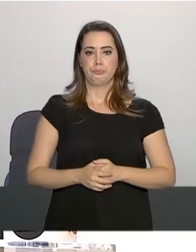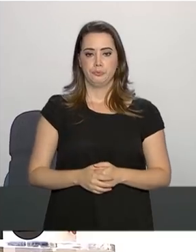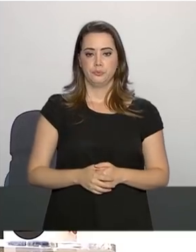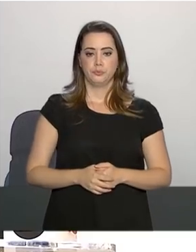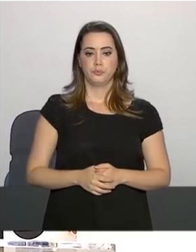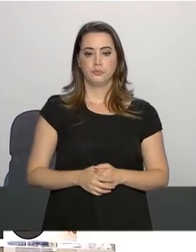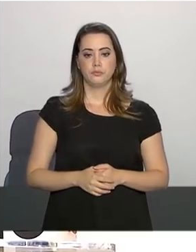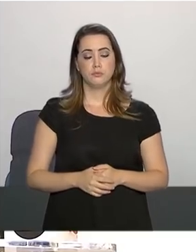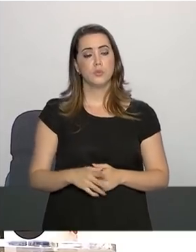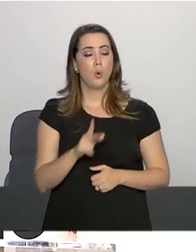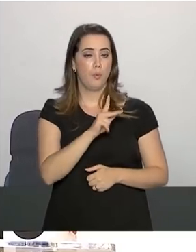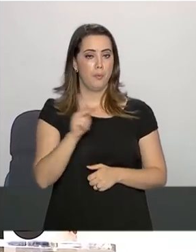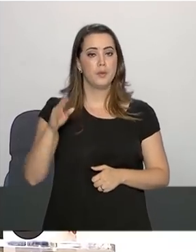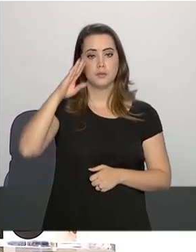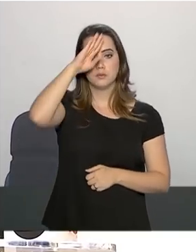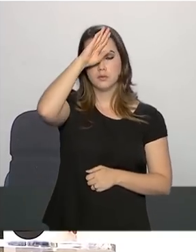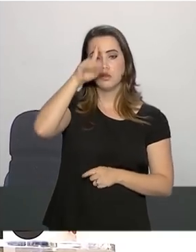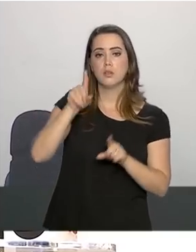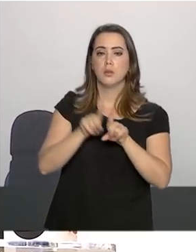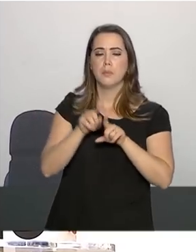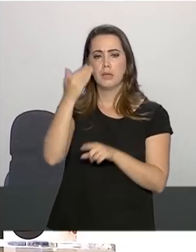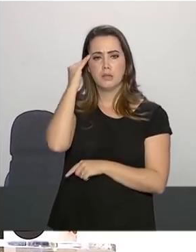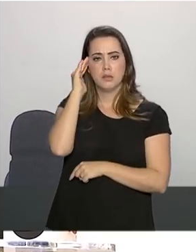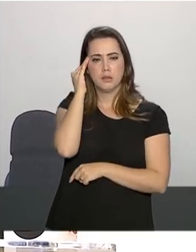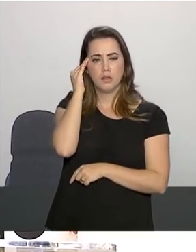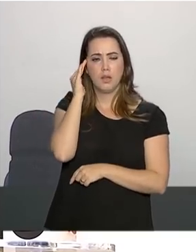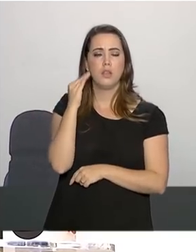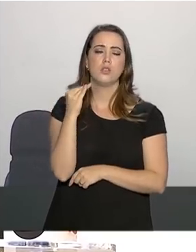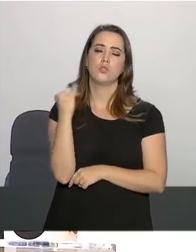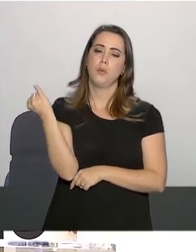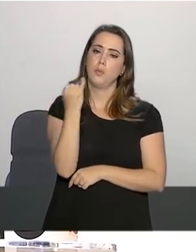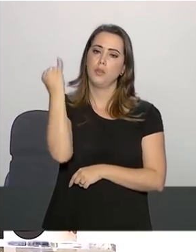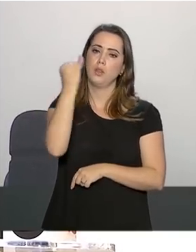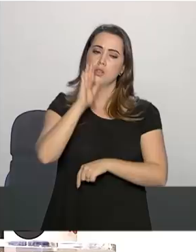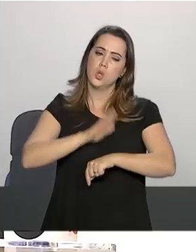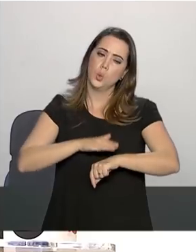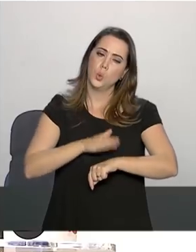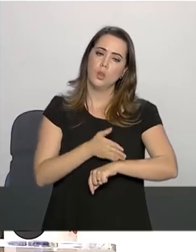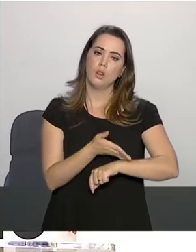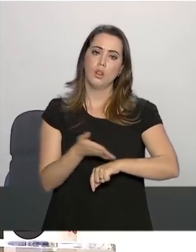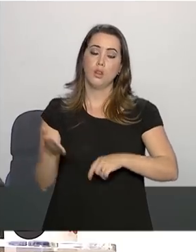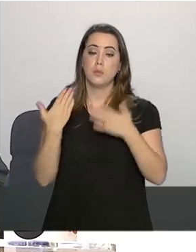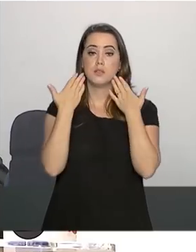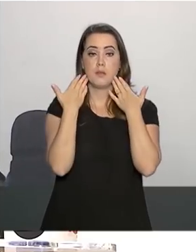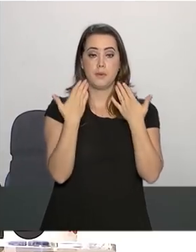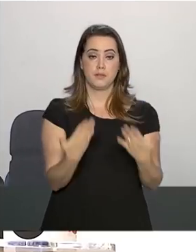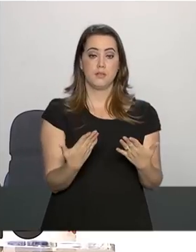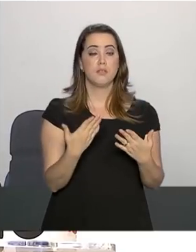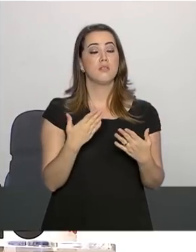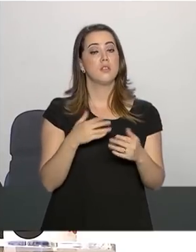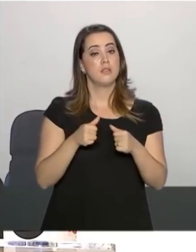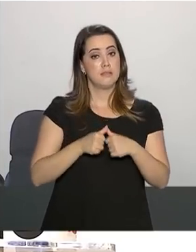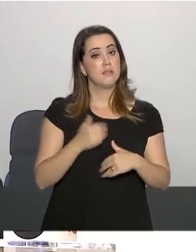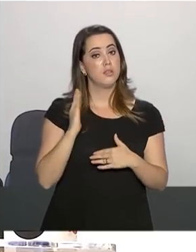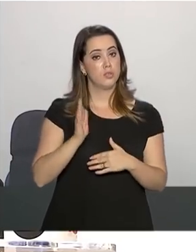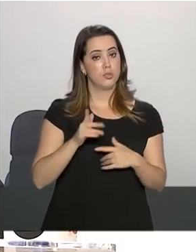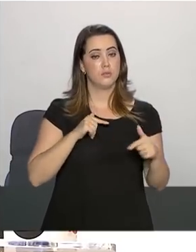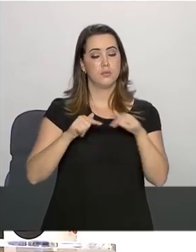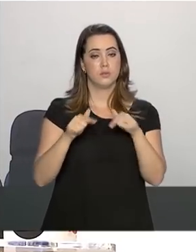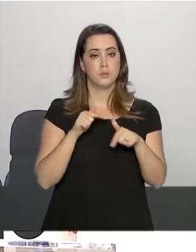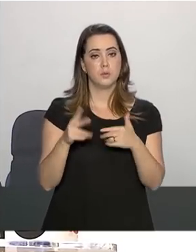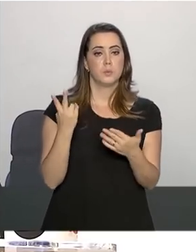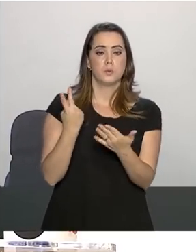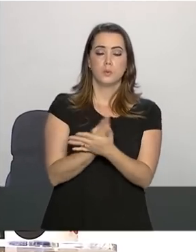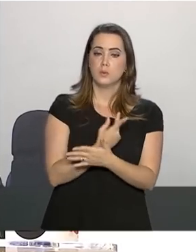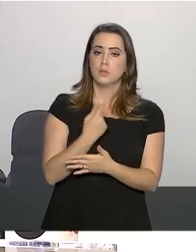Ele compreende, também, a importância do timing com relação a essa apresentação. E está trabalhando para que